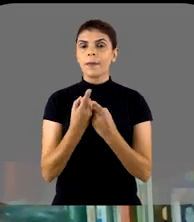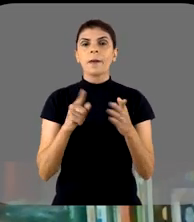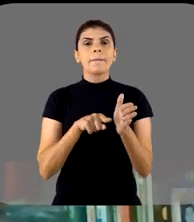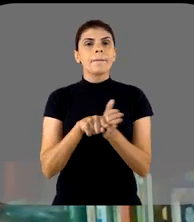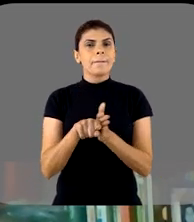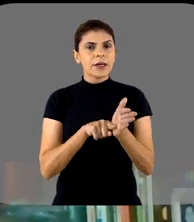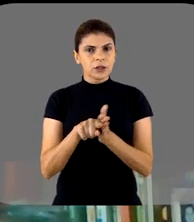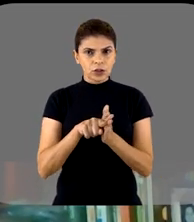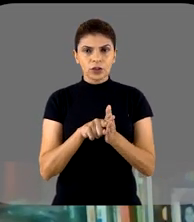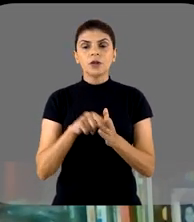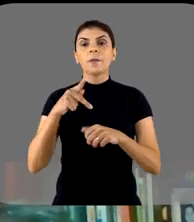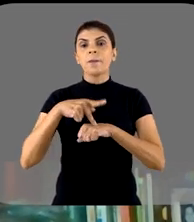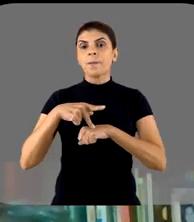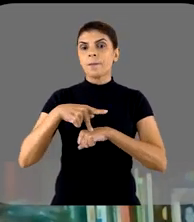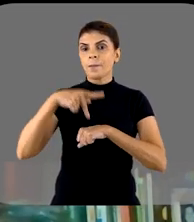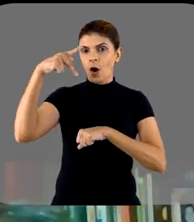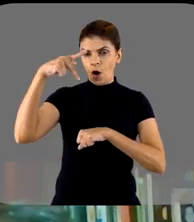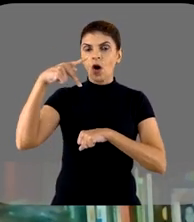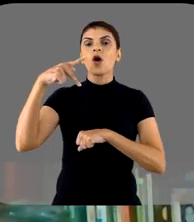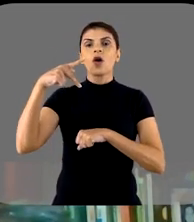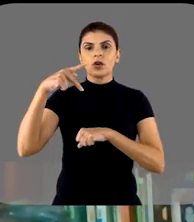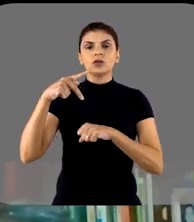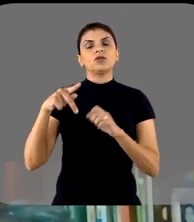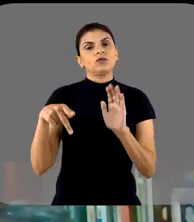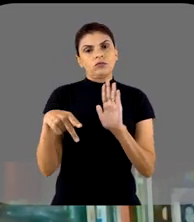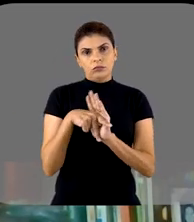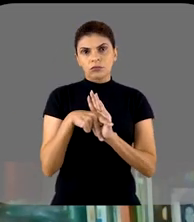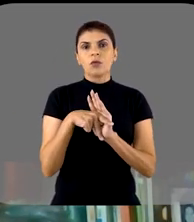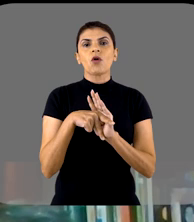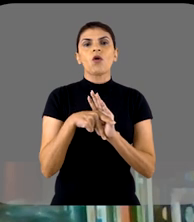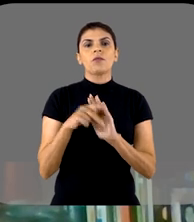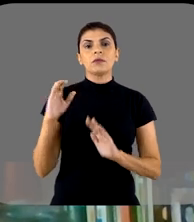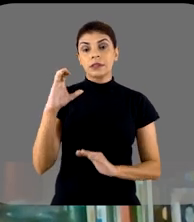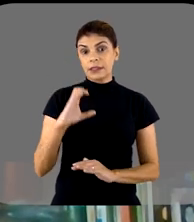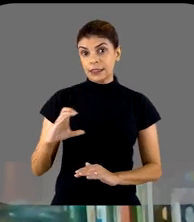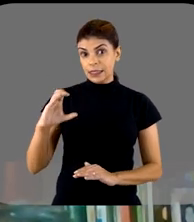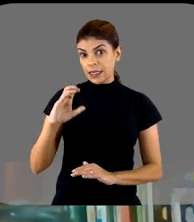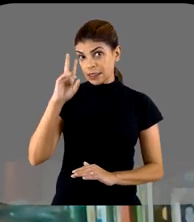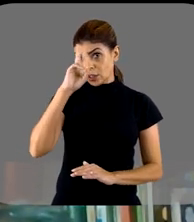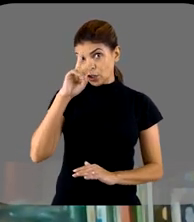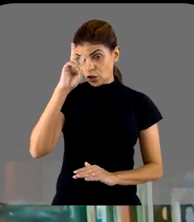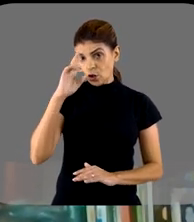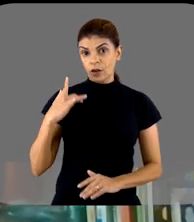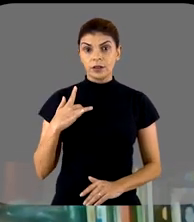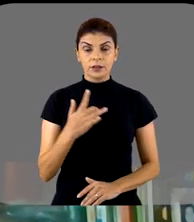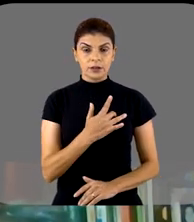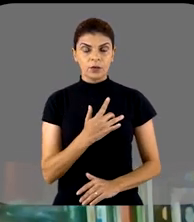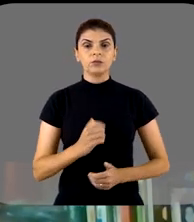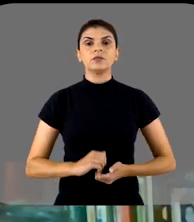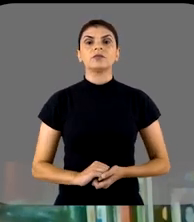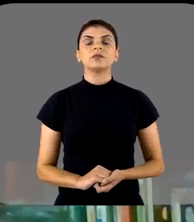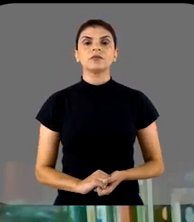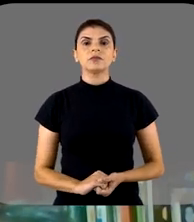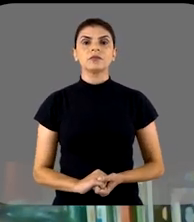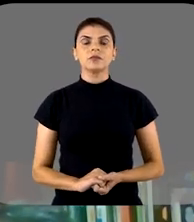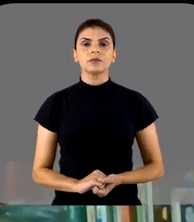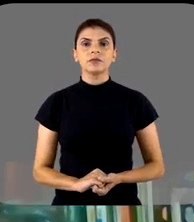Pesquisa, no âmbito do Programa de Pós-graduação em História das Ciências e da Saúde.